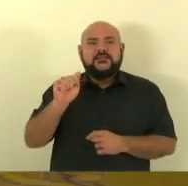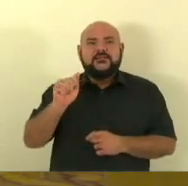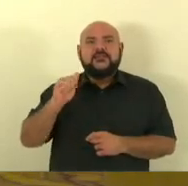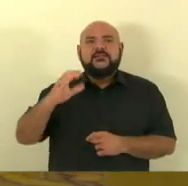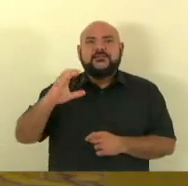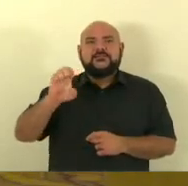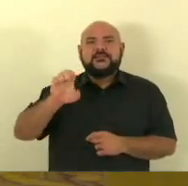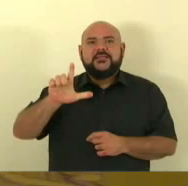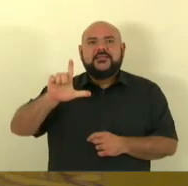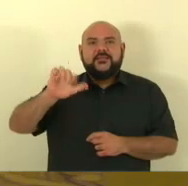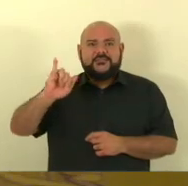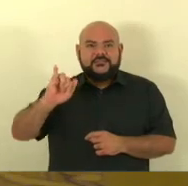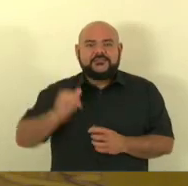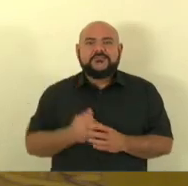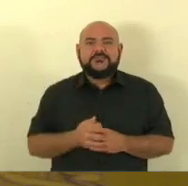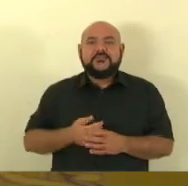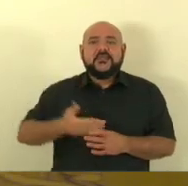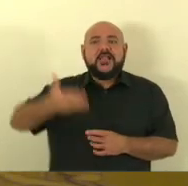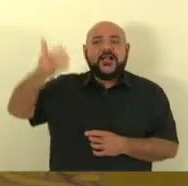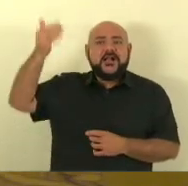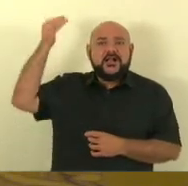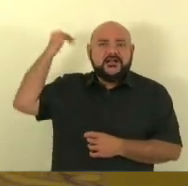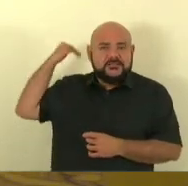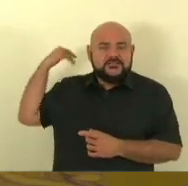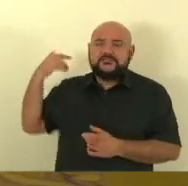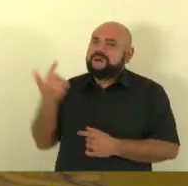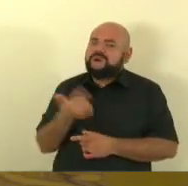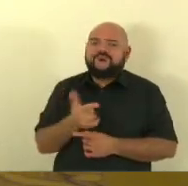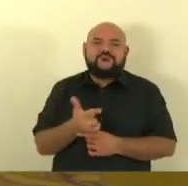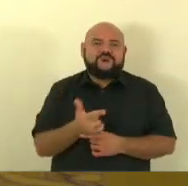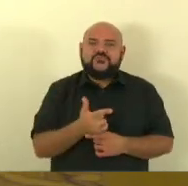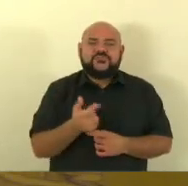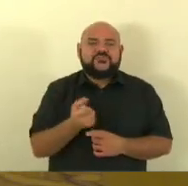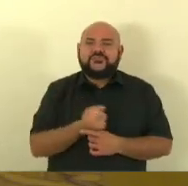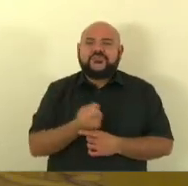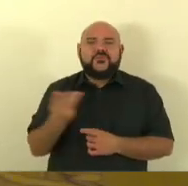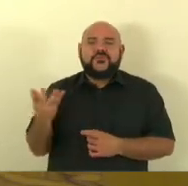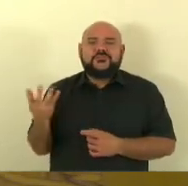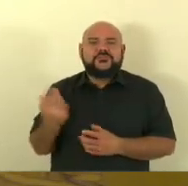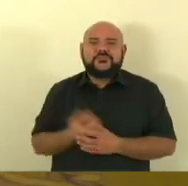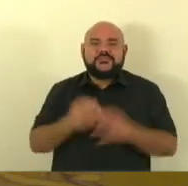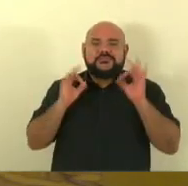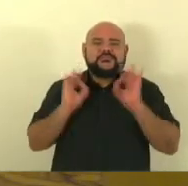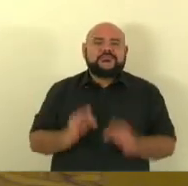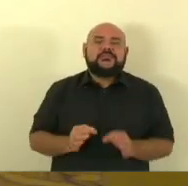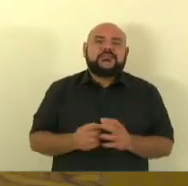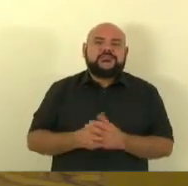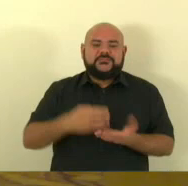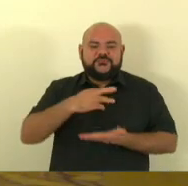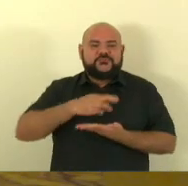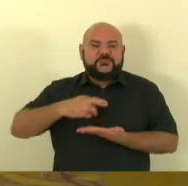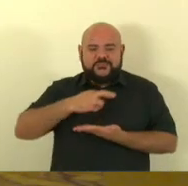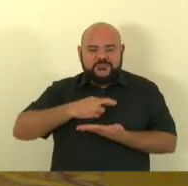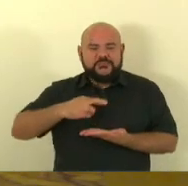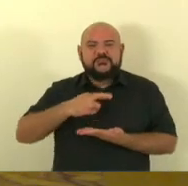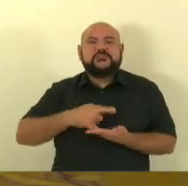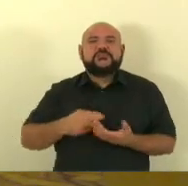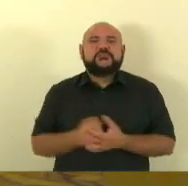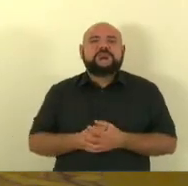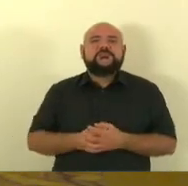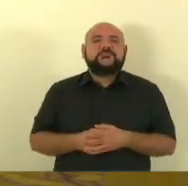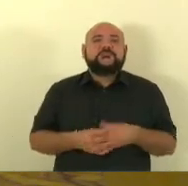época não tínhamos peritos suficientes porque na época houve intromissão de poderio de famílias muito